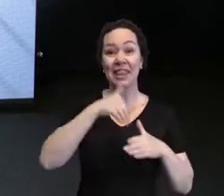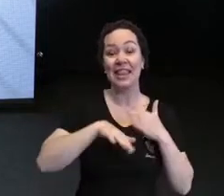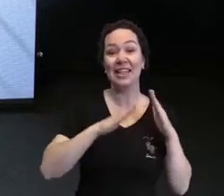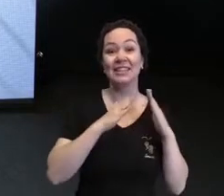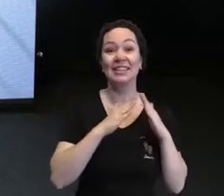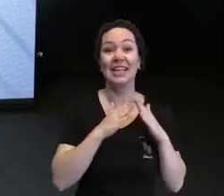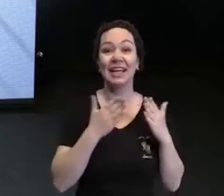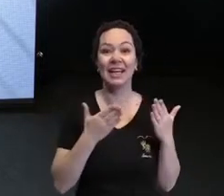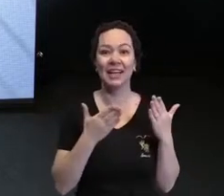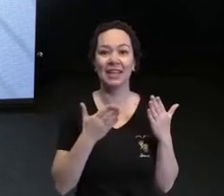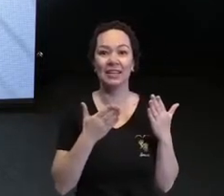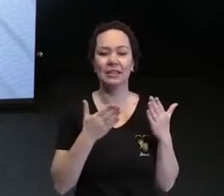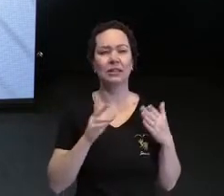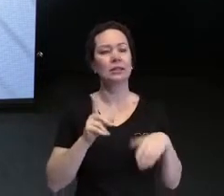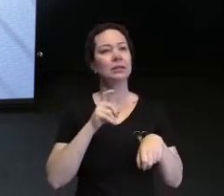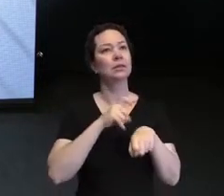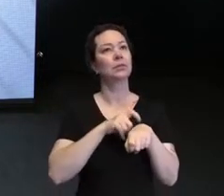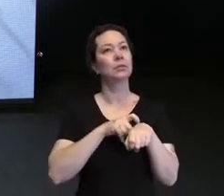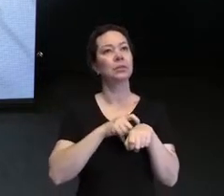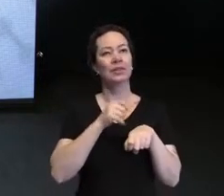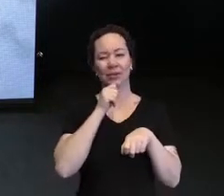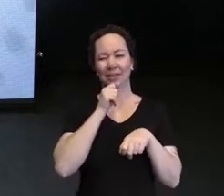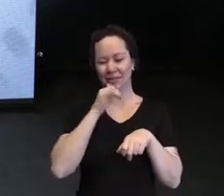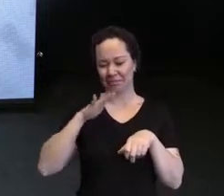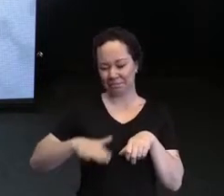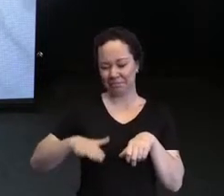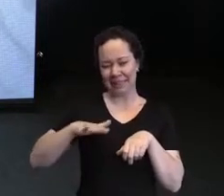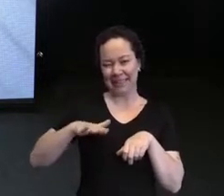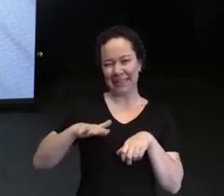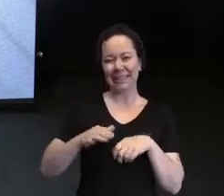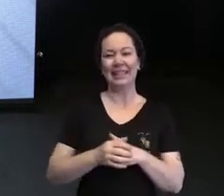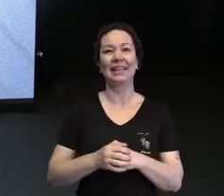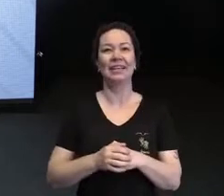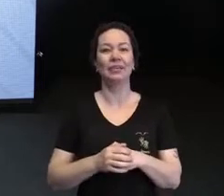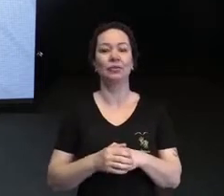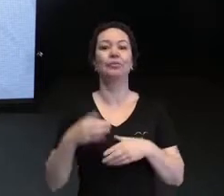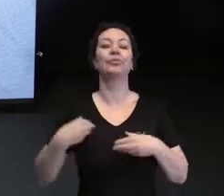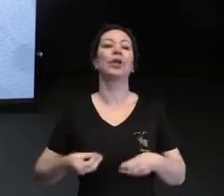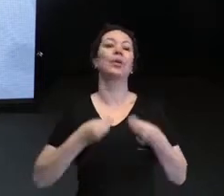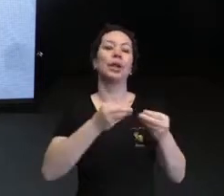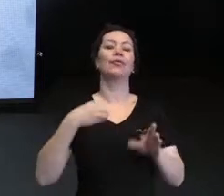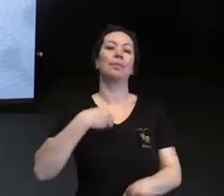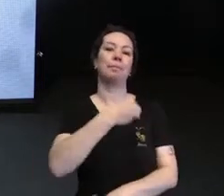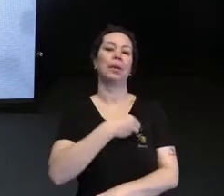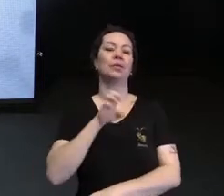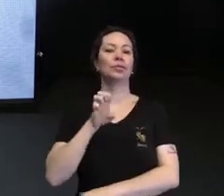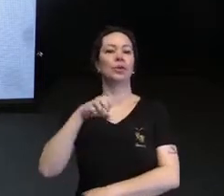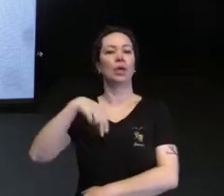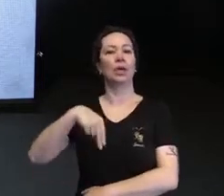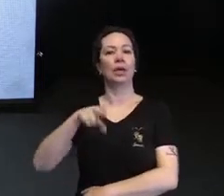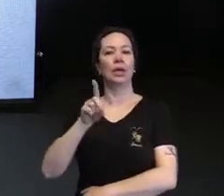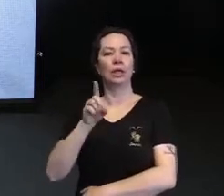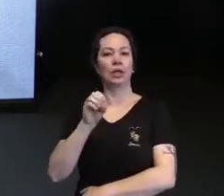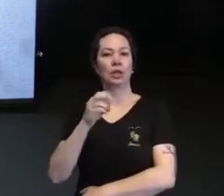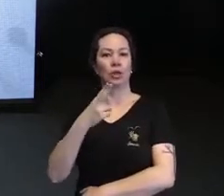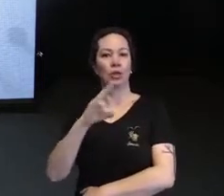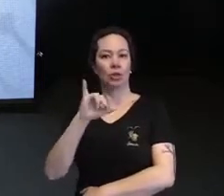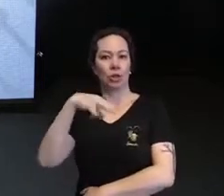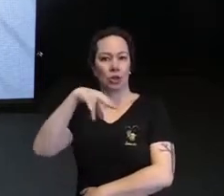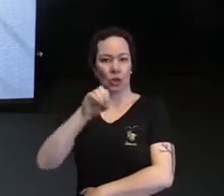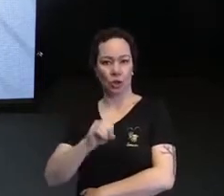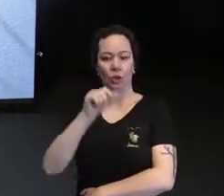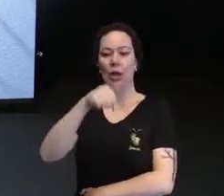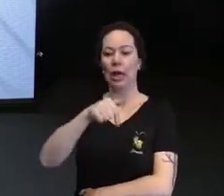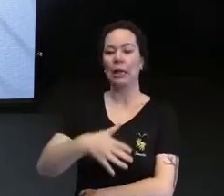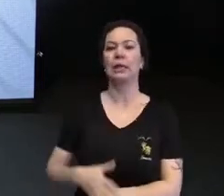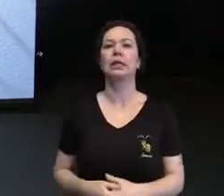E aí, em um determinado momento, ele ainda era pequenininho, eu trouxe ele em um endócrino, aqui em São Paulo. Um cara muito fera.